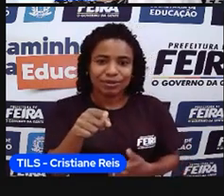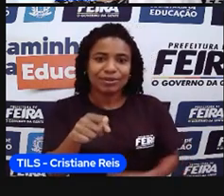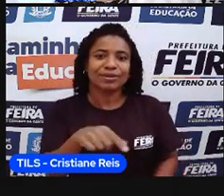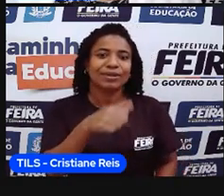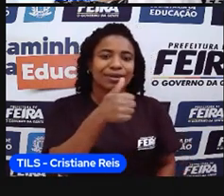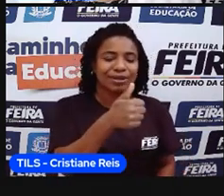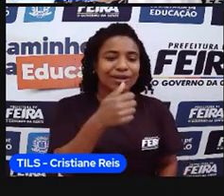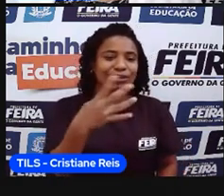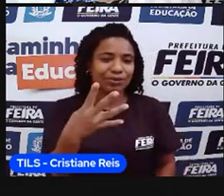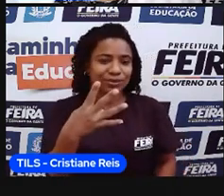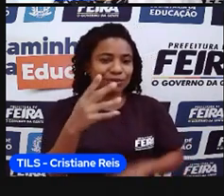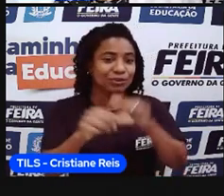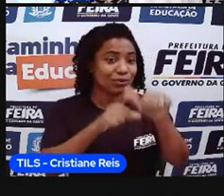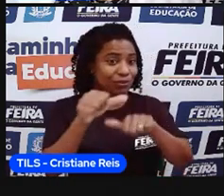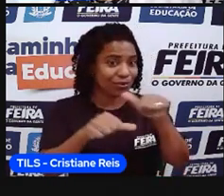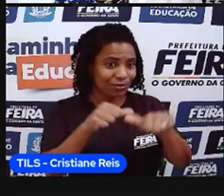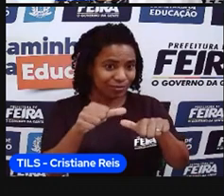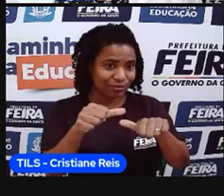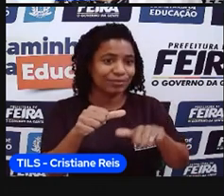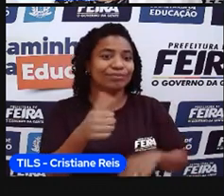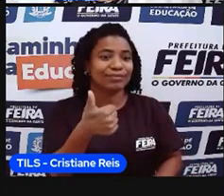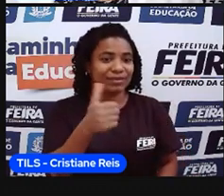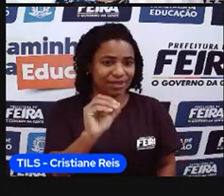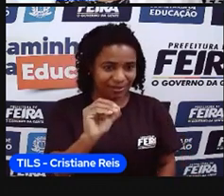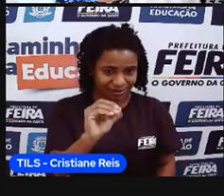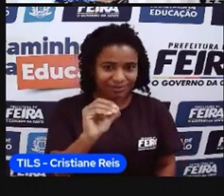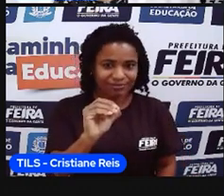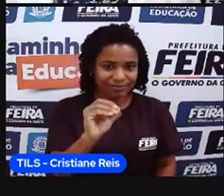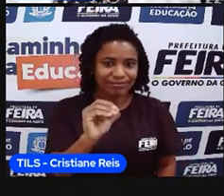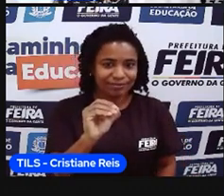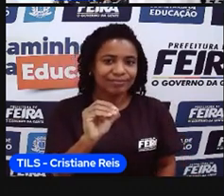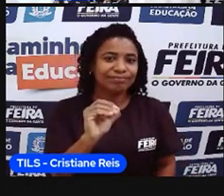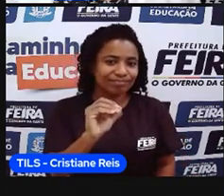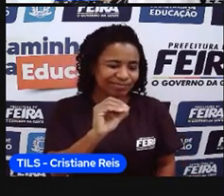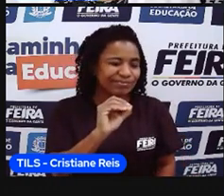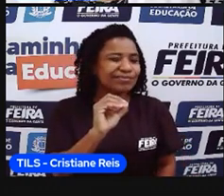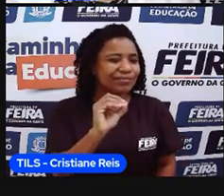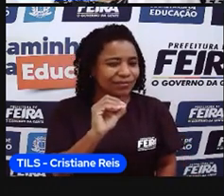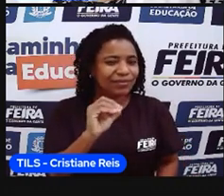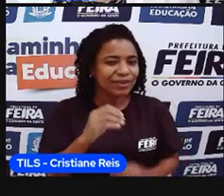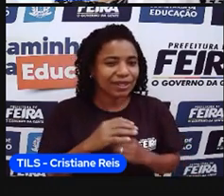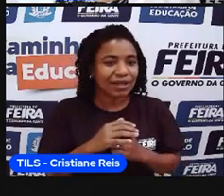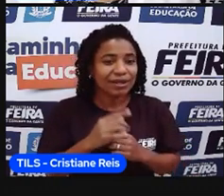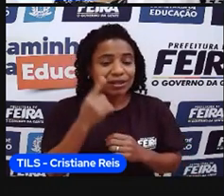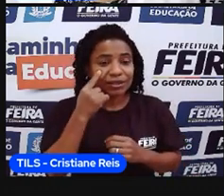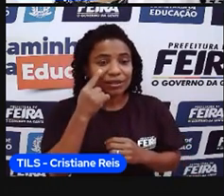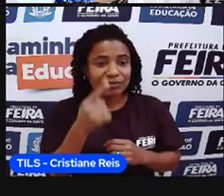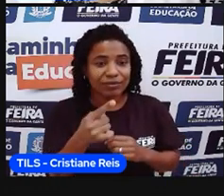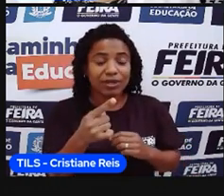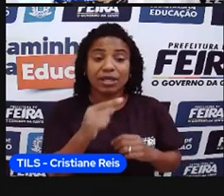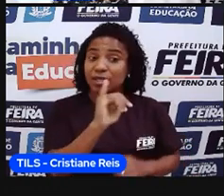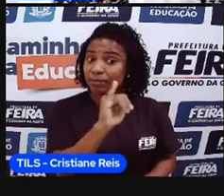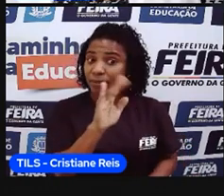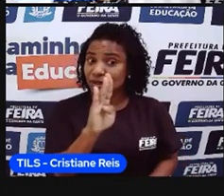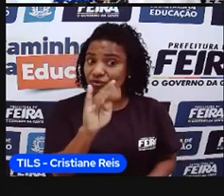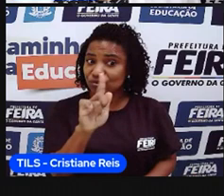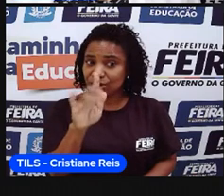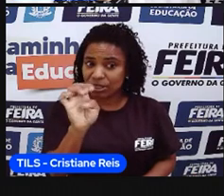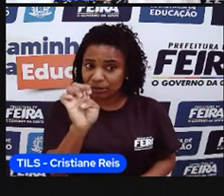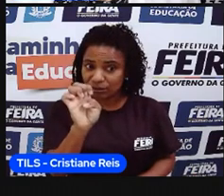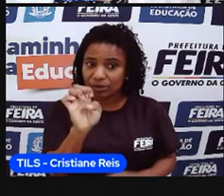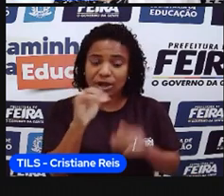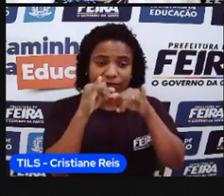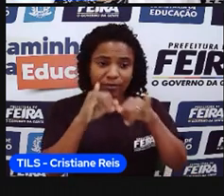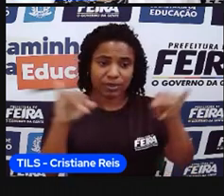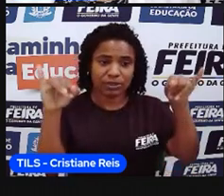14, agora são 10, né? E a fração também, né? E isso, conforme dados oficiais do IBGE. Um fato